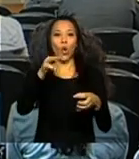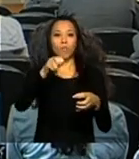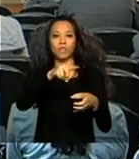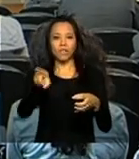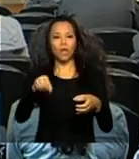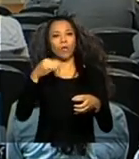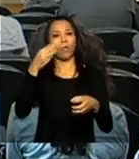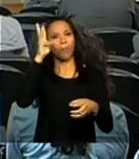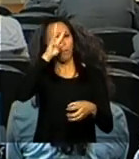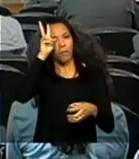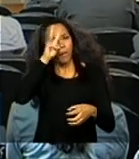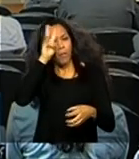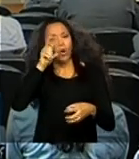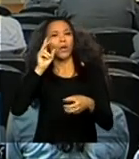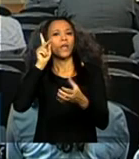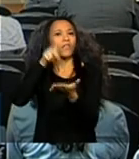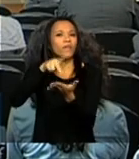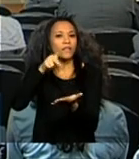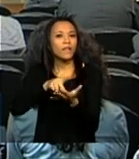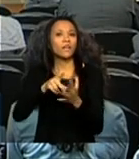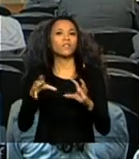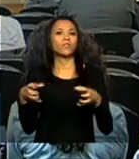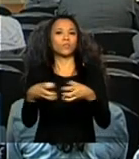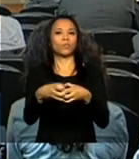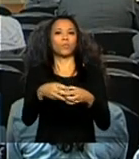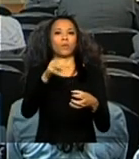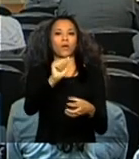Verdade da Anísio Teixeira.